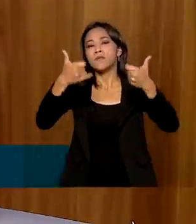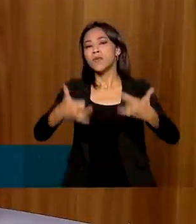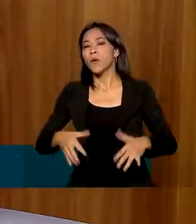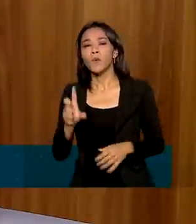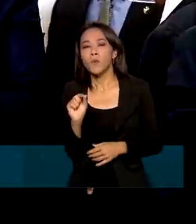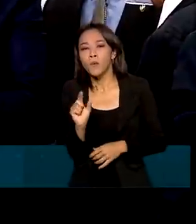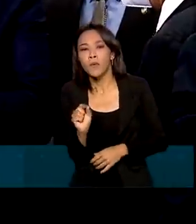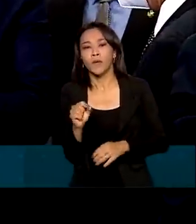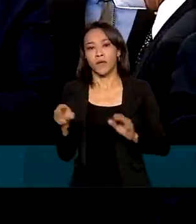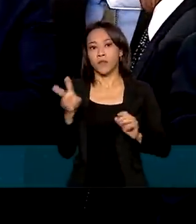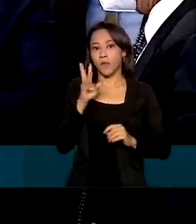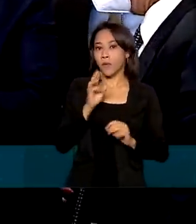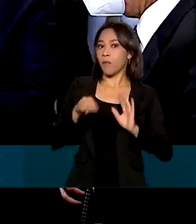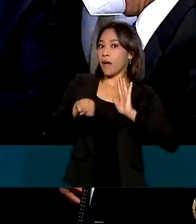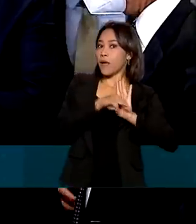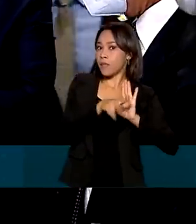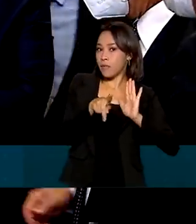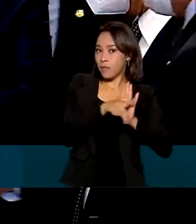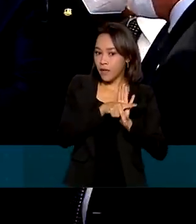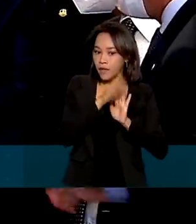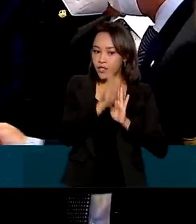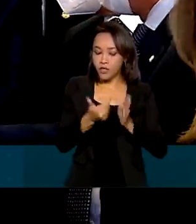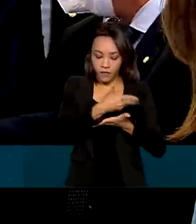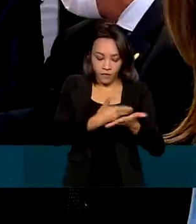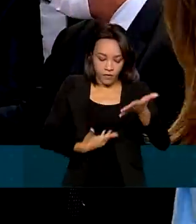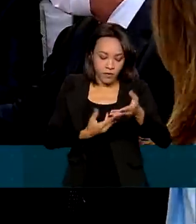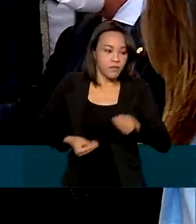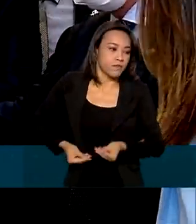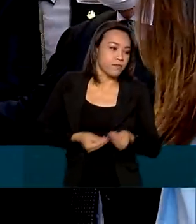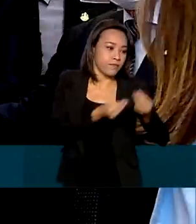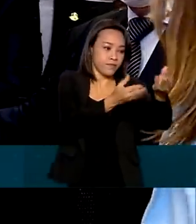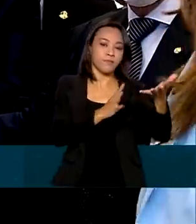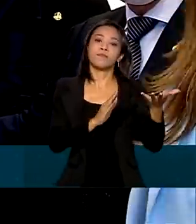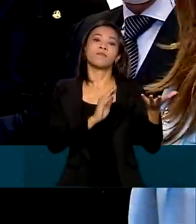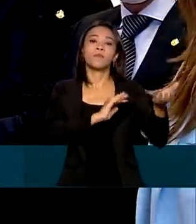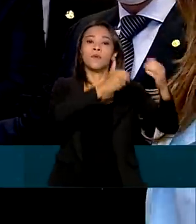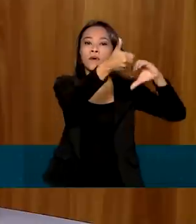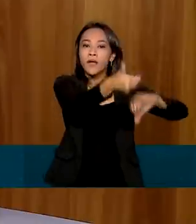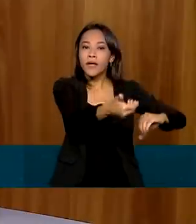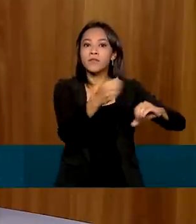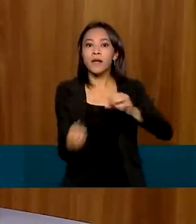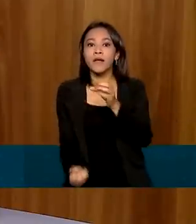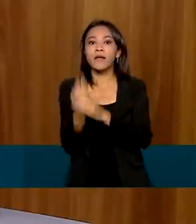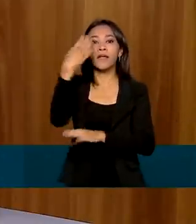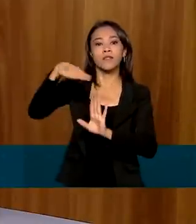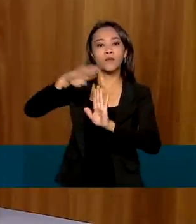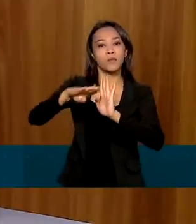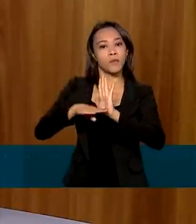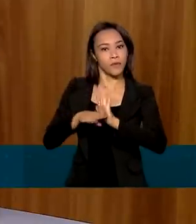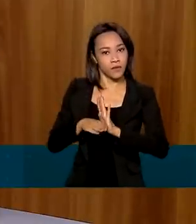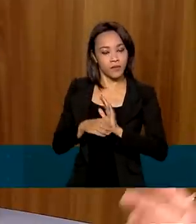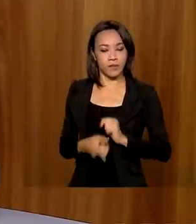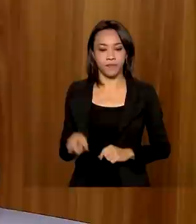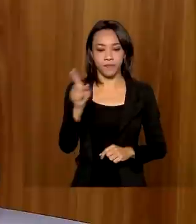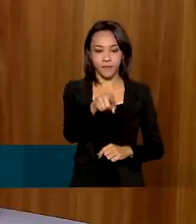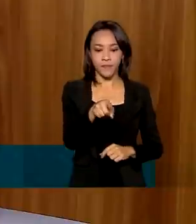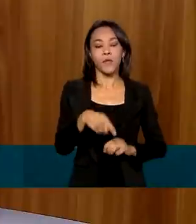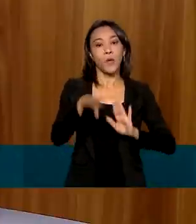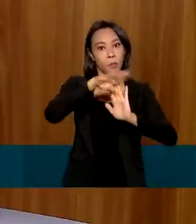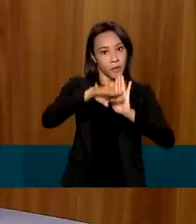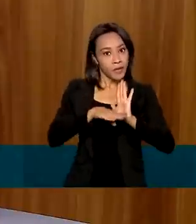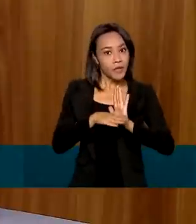provisória encaminhada ao Congresso Nacional para a criação do Auxílio Brasil. Nós objetivamos com o Auxílio Brasil